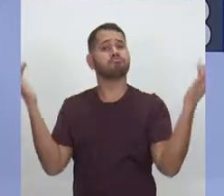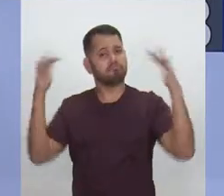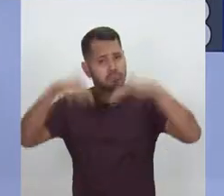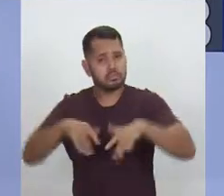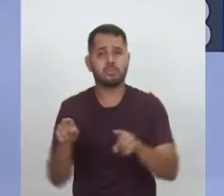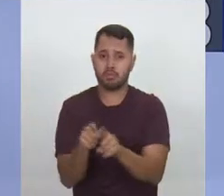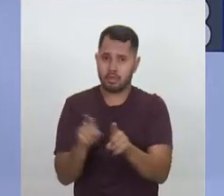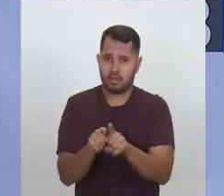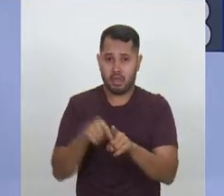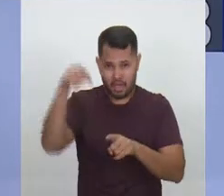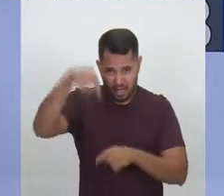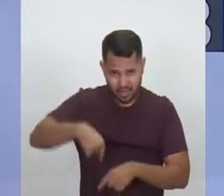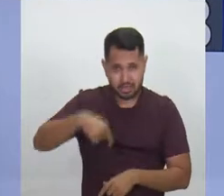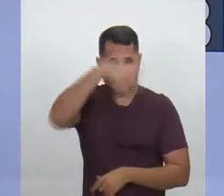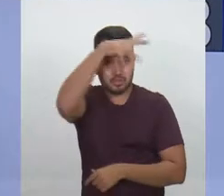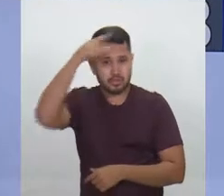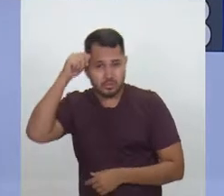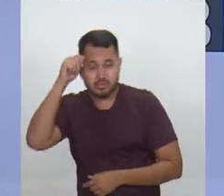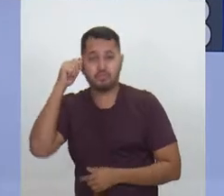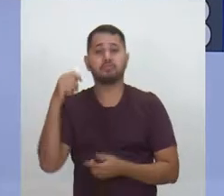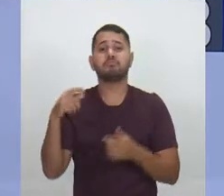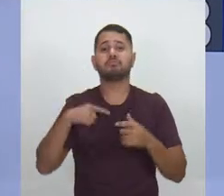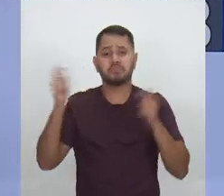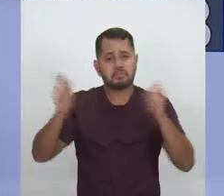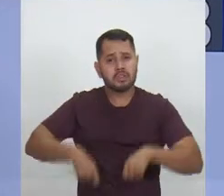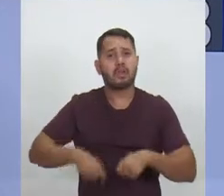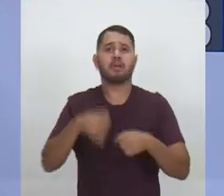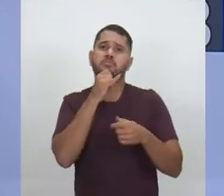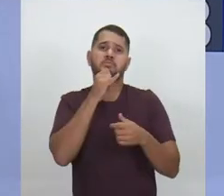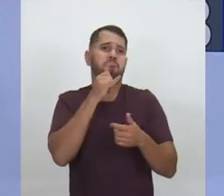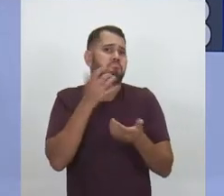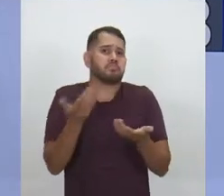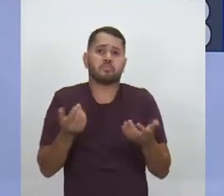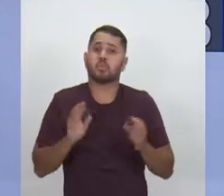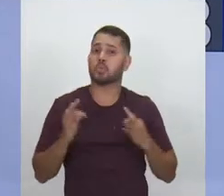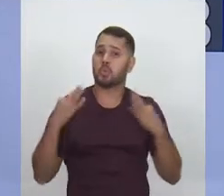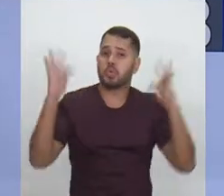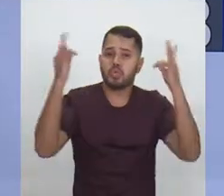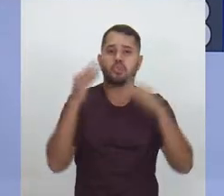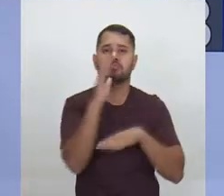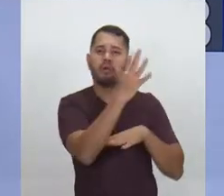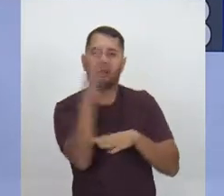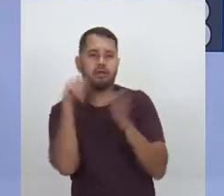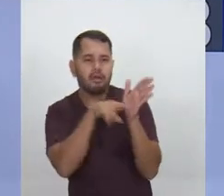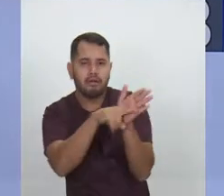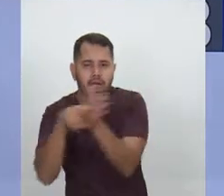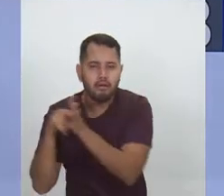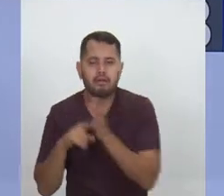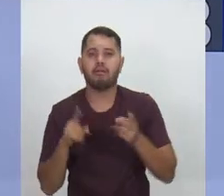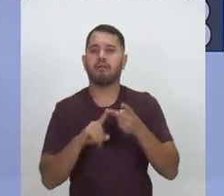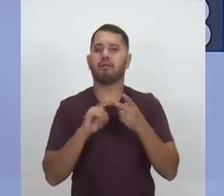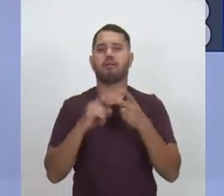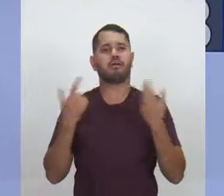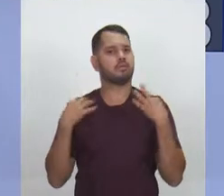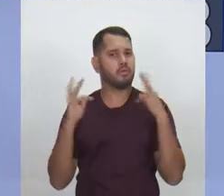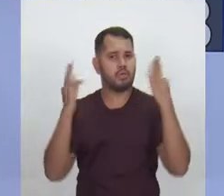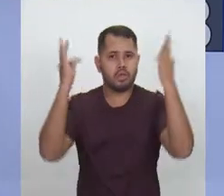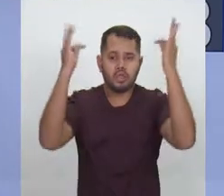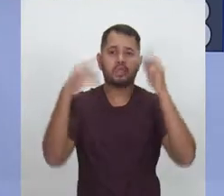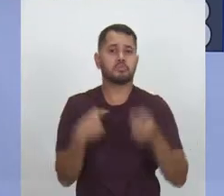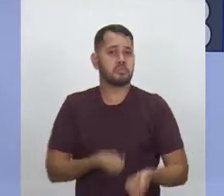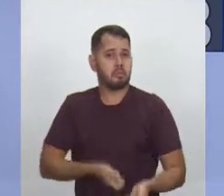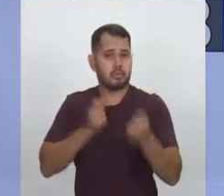Nós sabemos que aqui no Estado do Amazonas nós podemos desenvolver o turismo ecológico, nós podemos desenvolver o turismo de